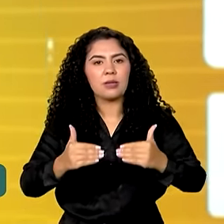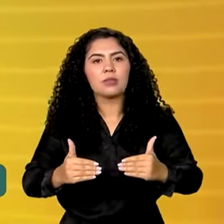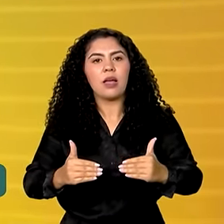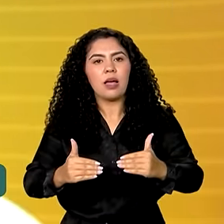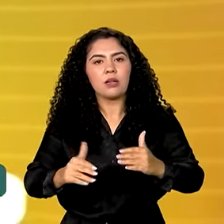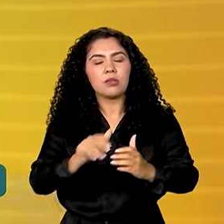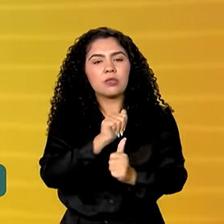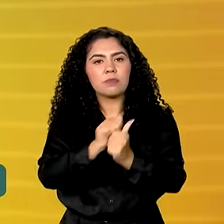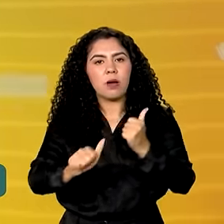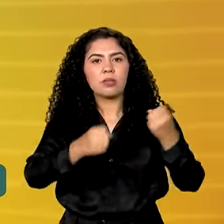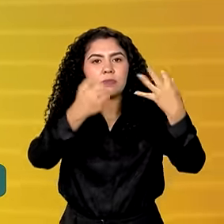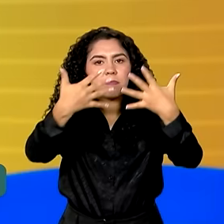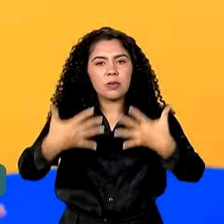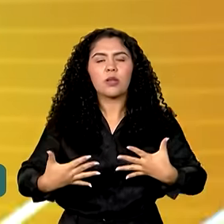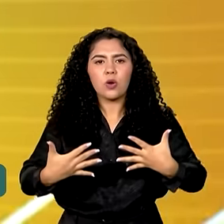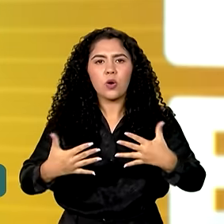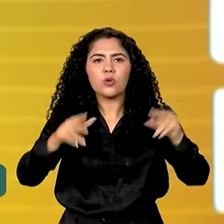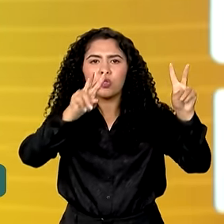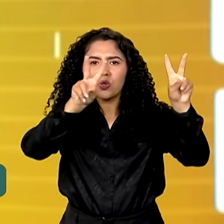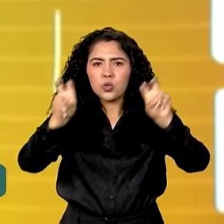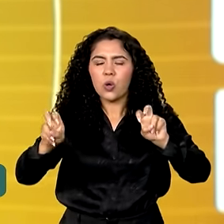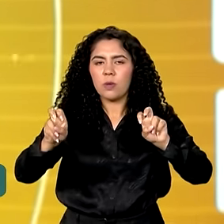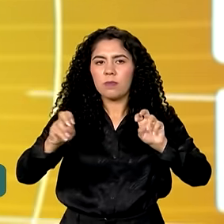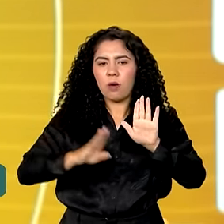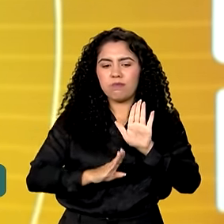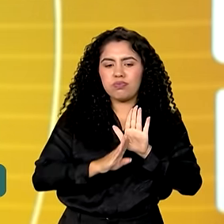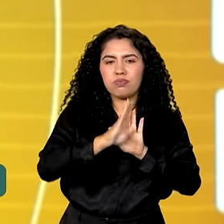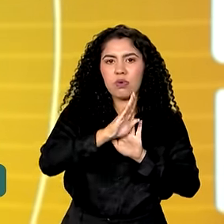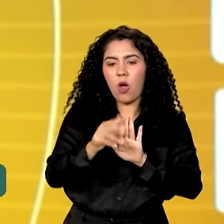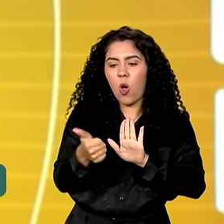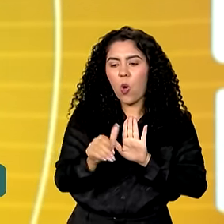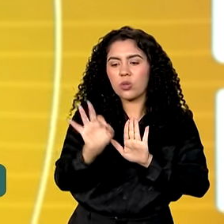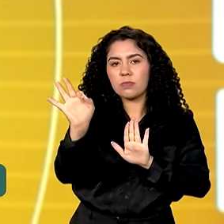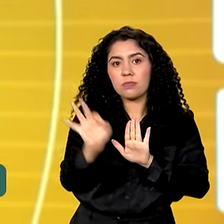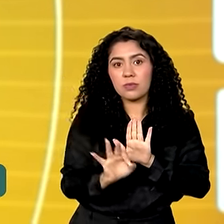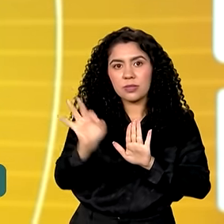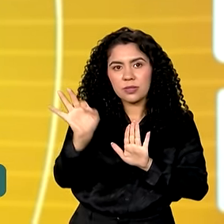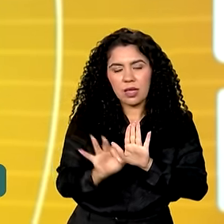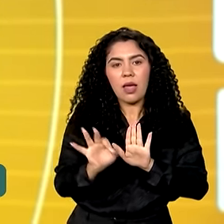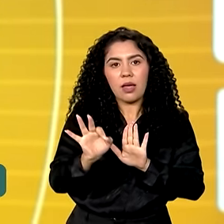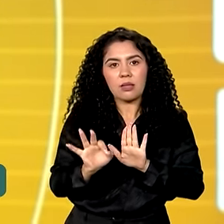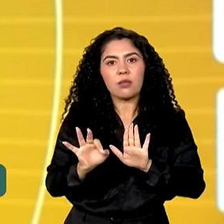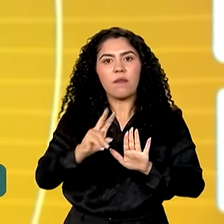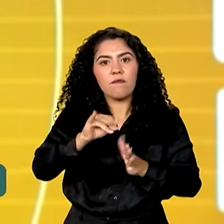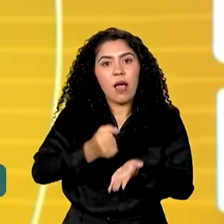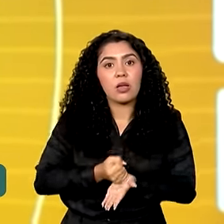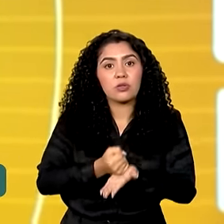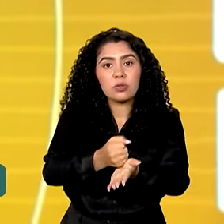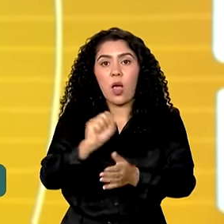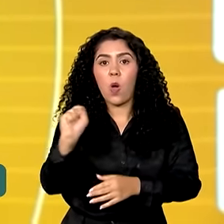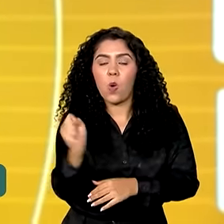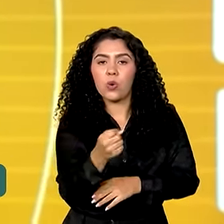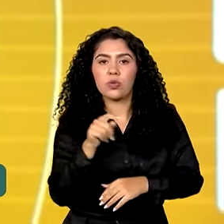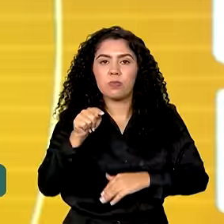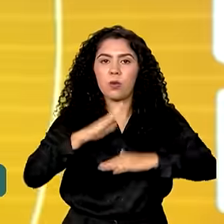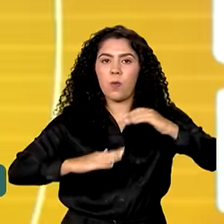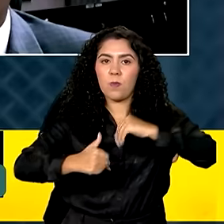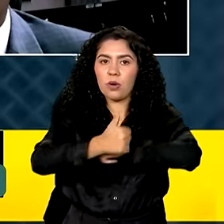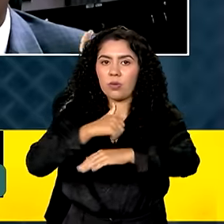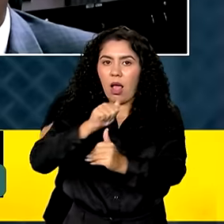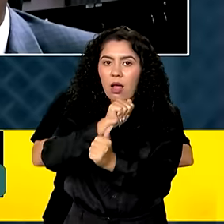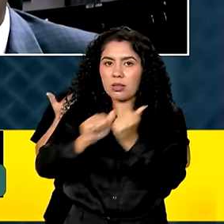disse que o aumento médio de cerca de 11% na mensalidade das Bolsas vai beneficiar 8 mil atletas no país.